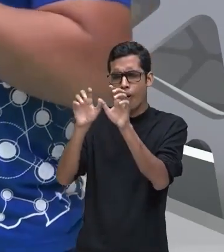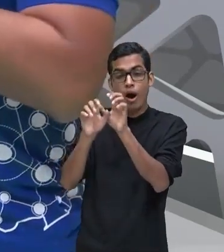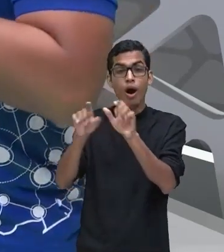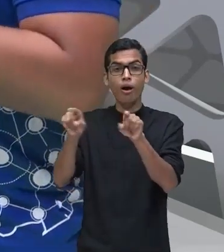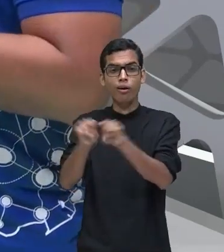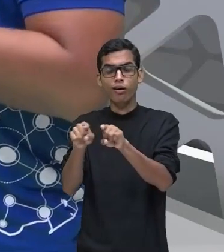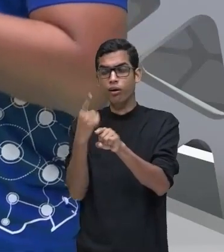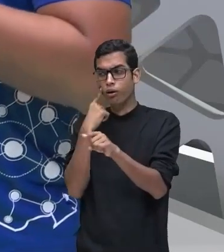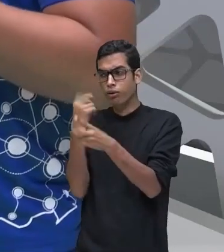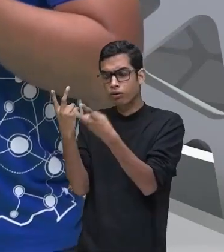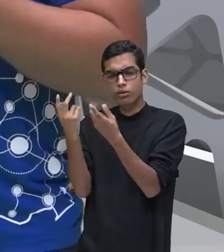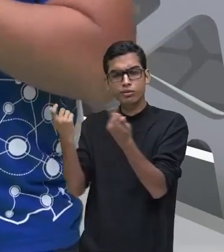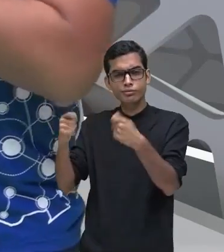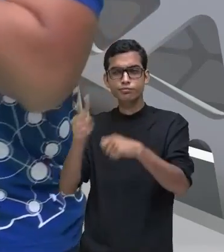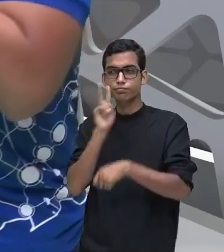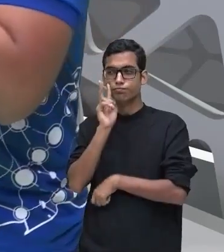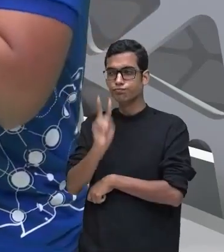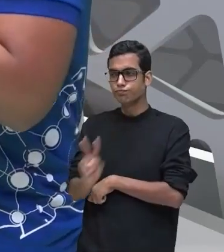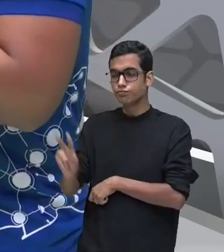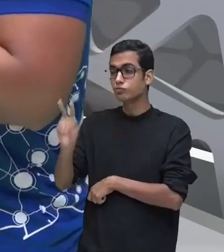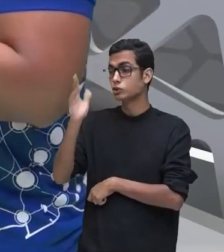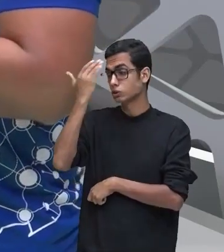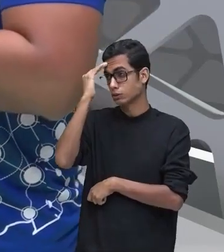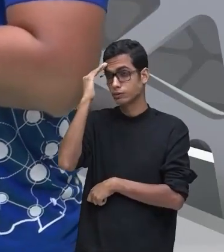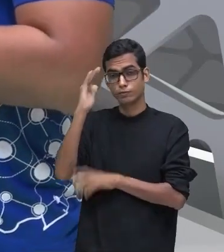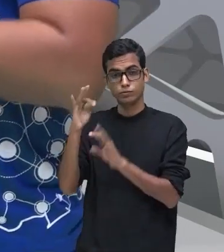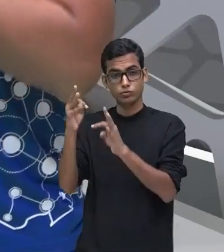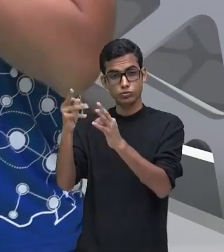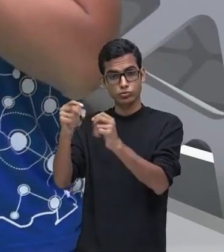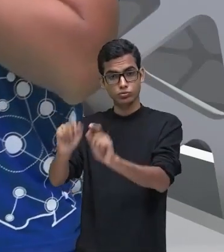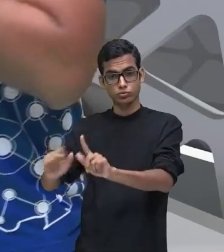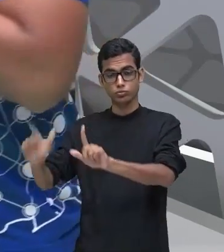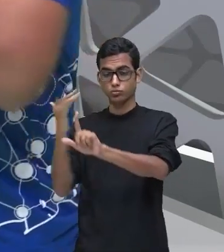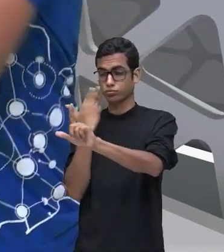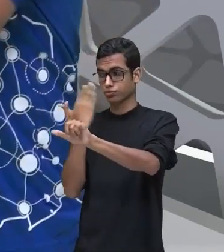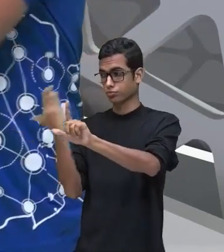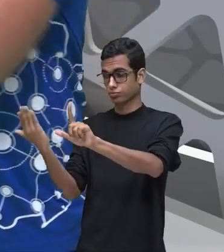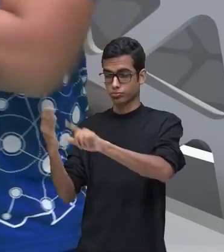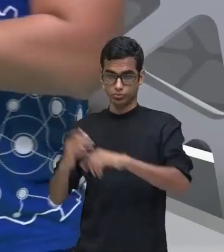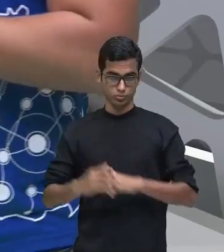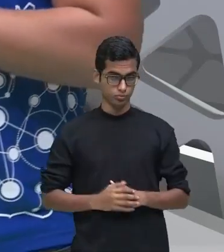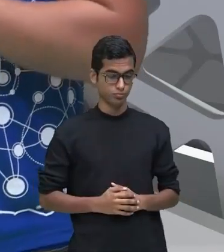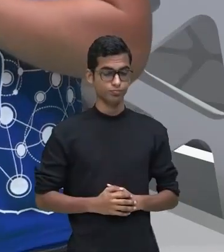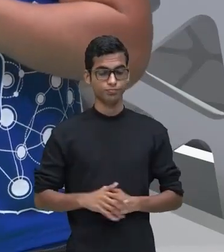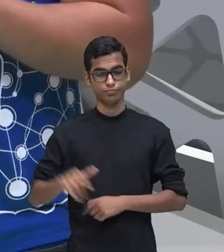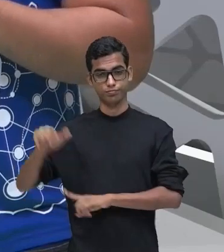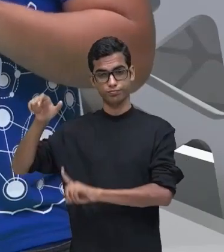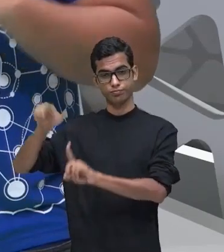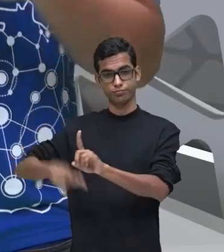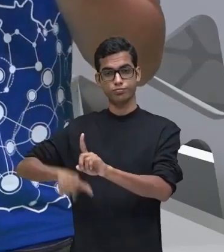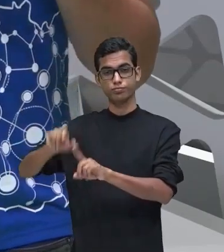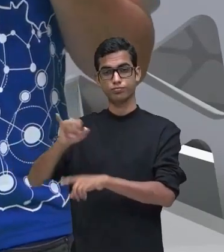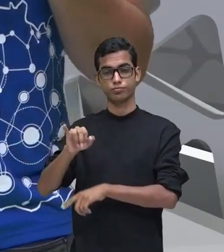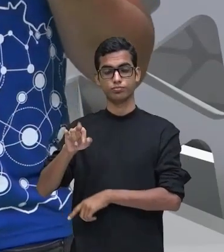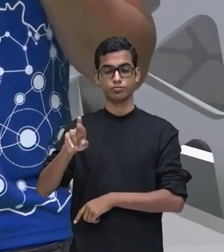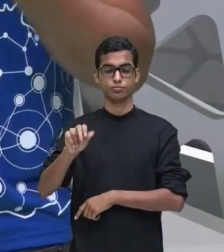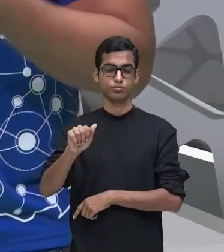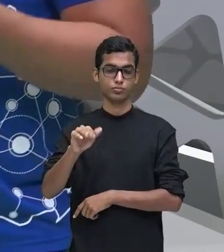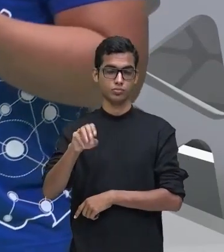Então, observe que nós podemos visualizar tudo isso aqui neste quadro, com a personagem Irassema.